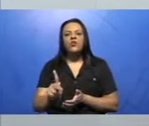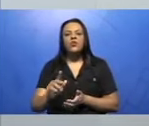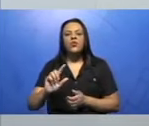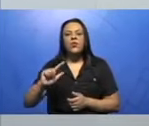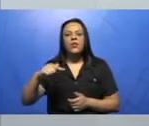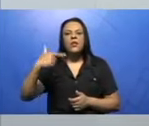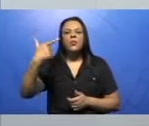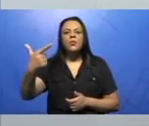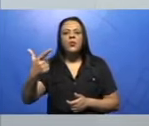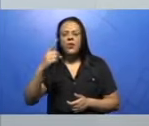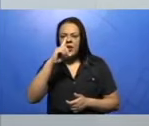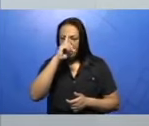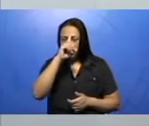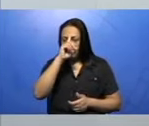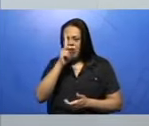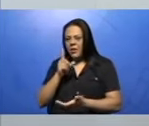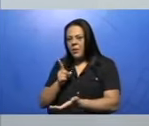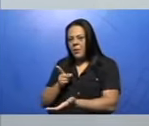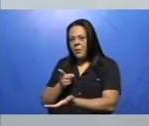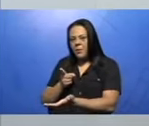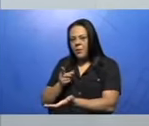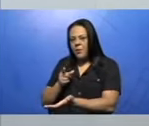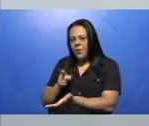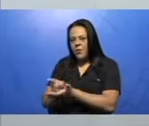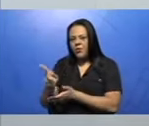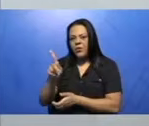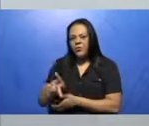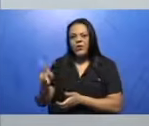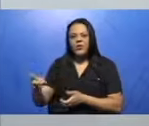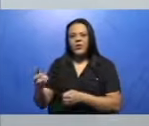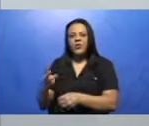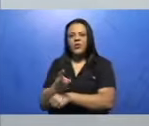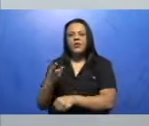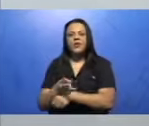As dúvidas vocês podem direcionar ao tutor do grupo do WhatsApp. É isso e bons estudos!